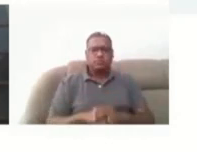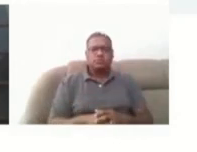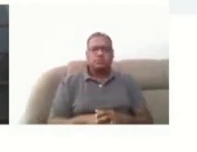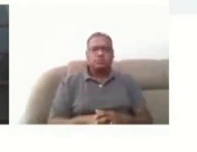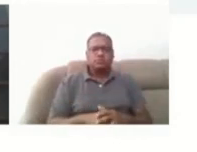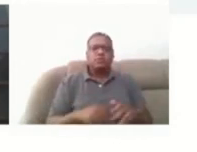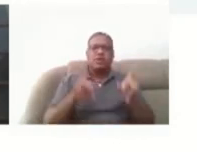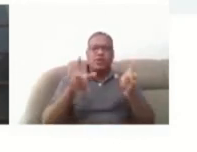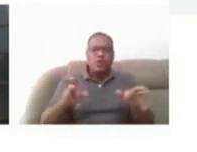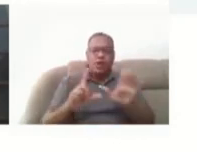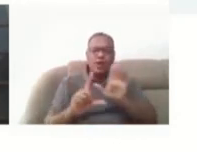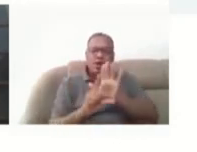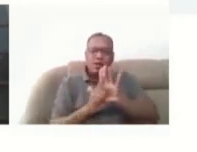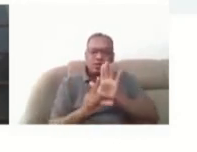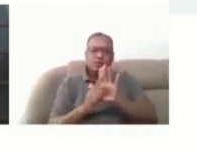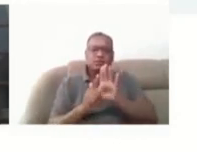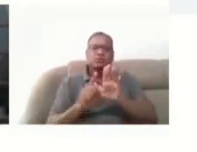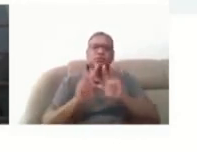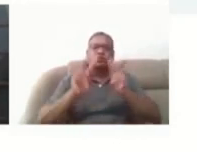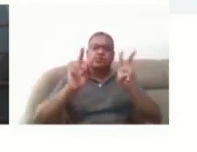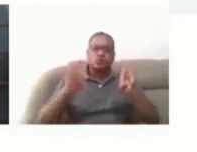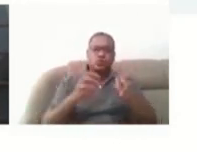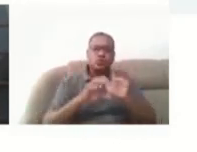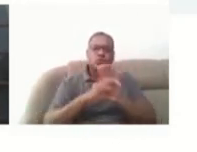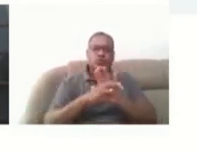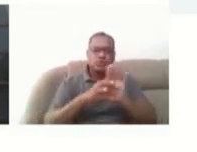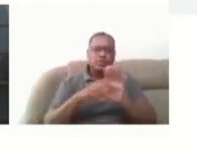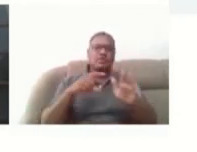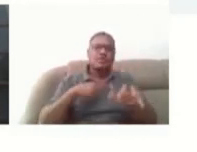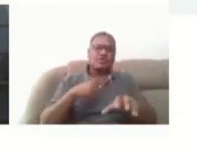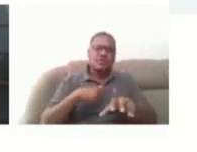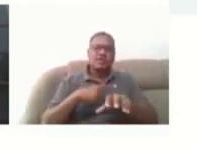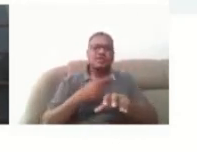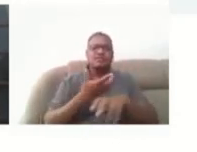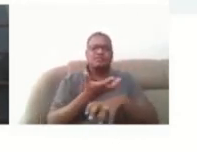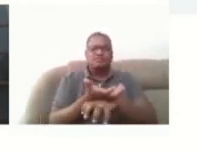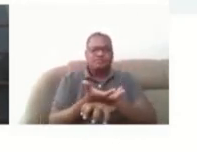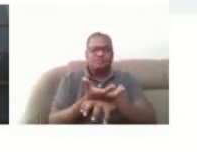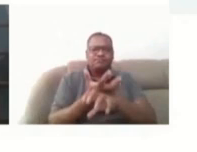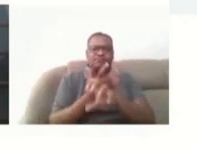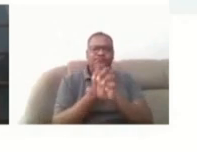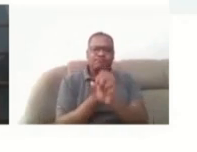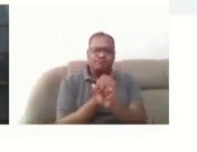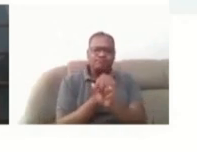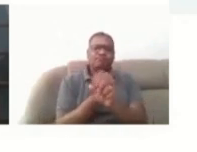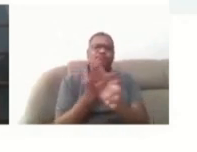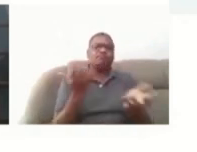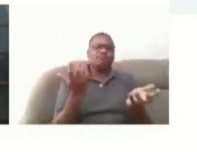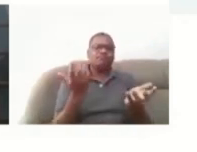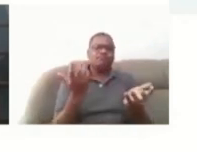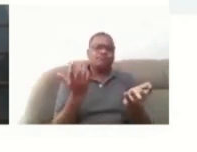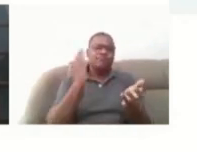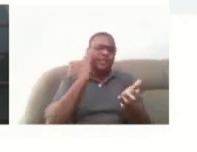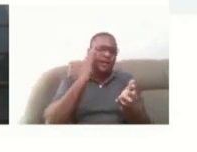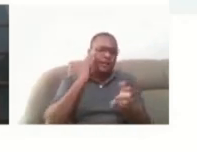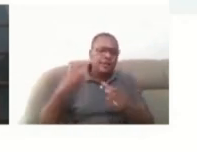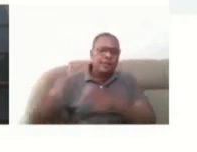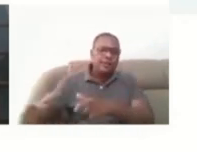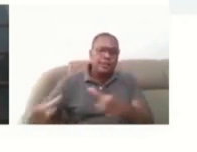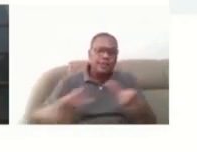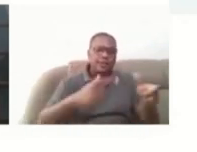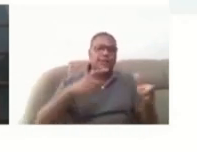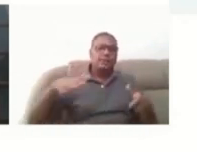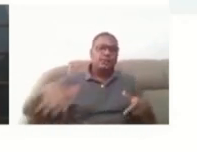conceito na educação, ele também é multidisciplinar, né? Ele também se refere aos espaços, ele também se refere aos